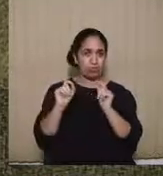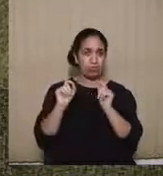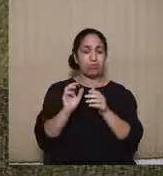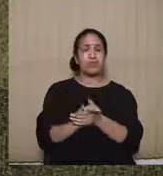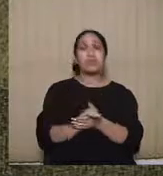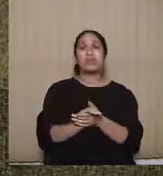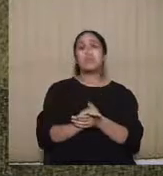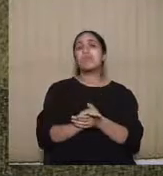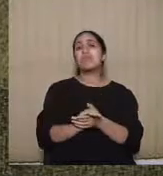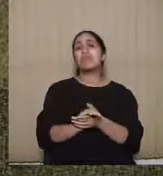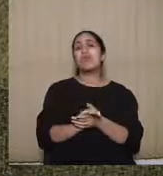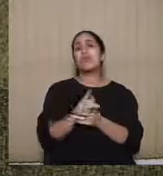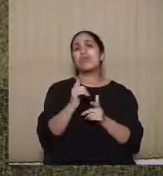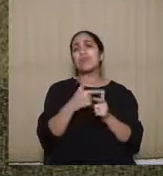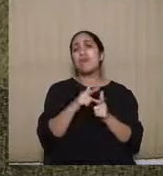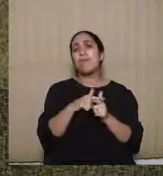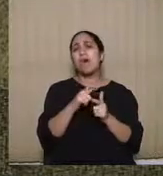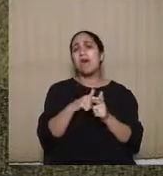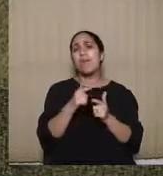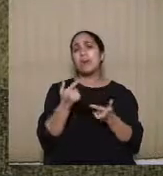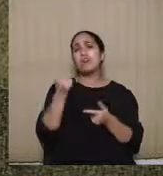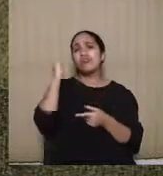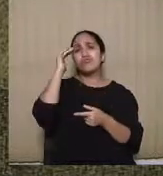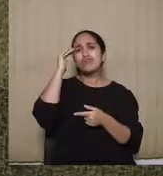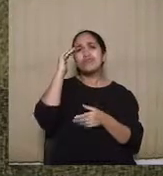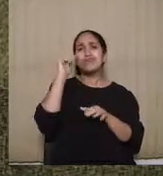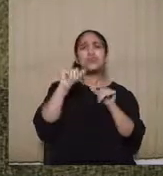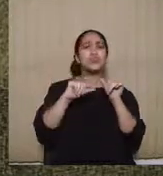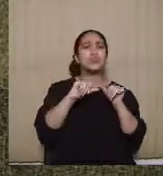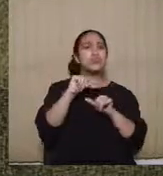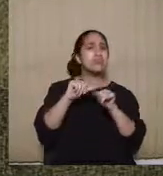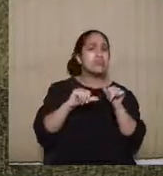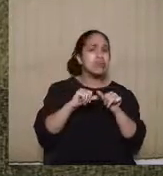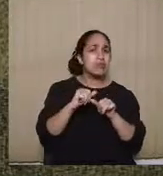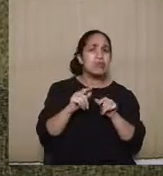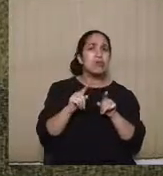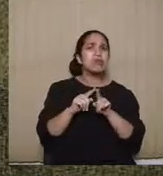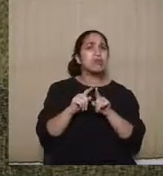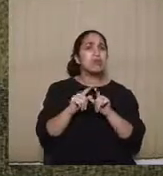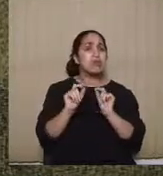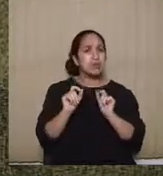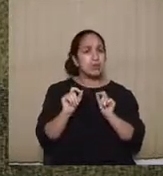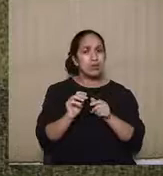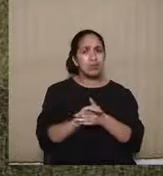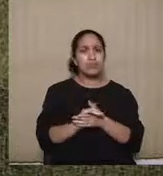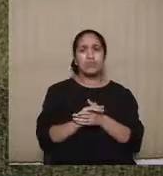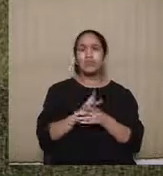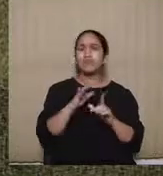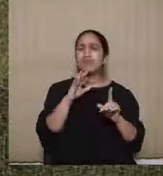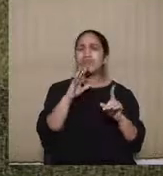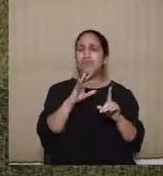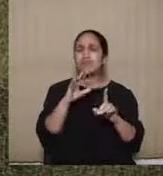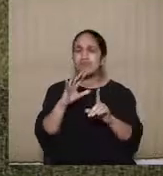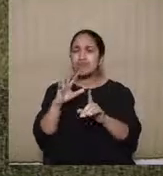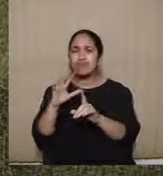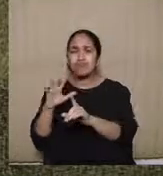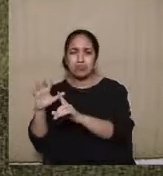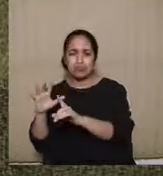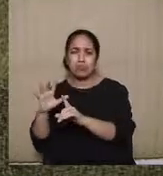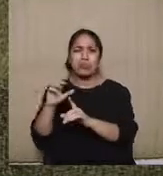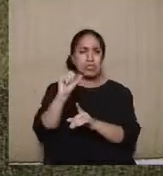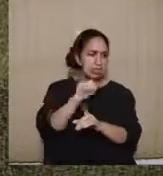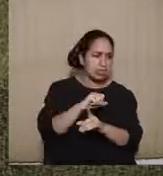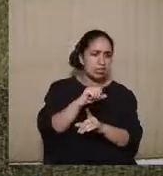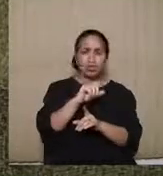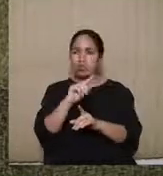mudanças de entendimento e da potencialidade de influenciar ou não no